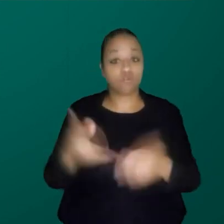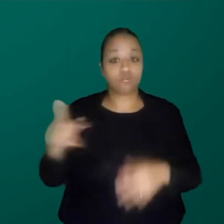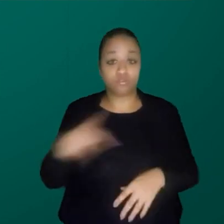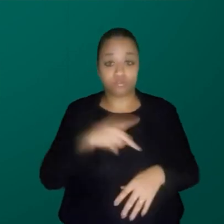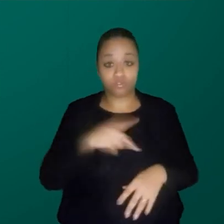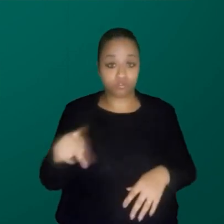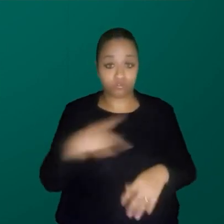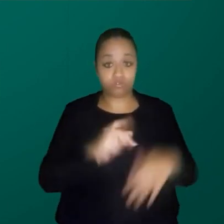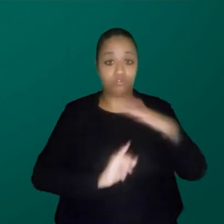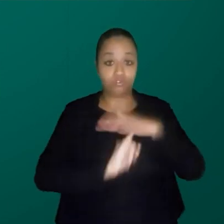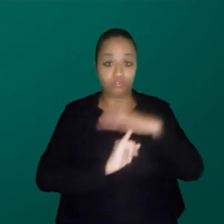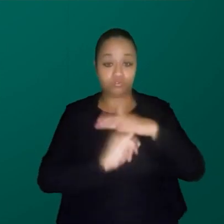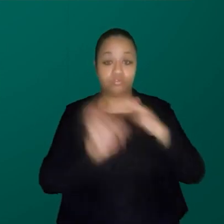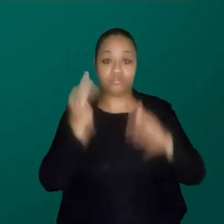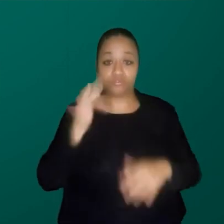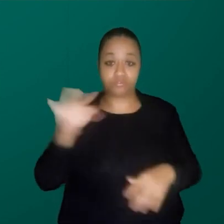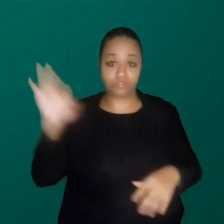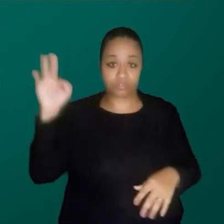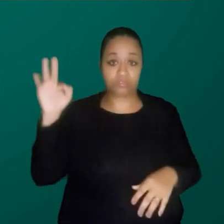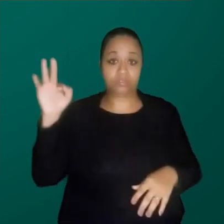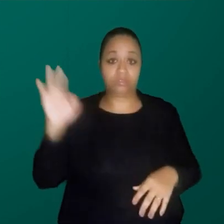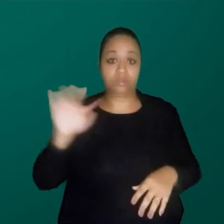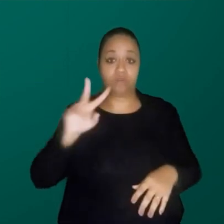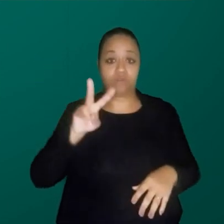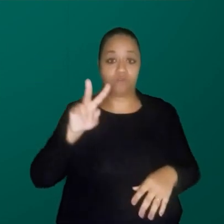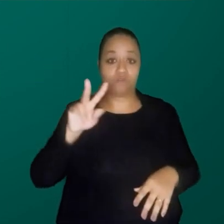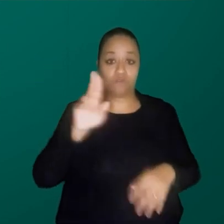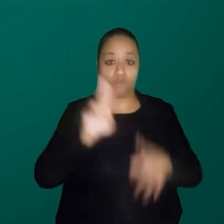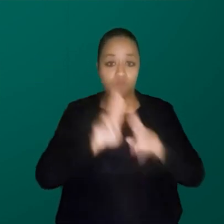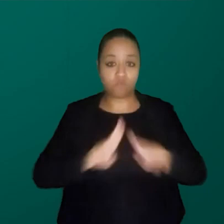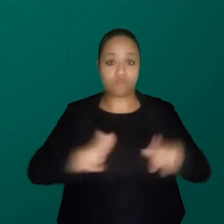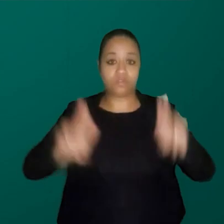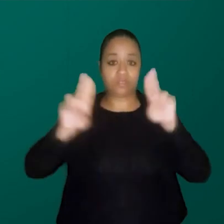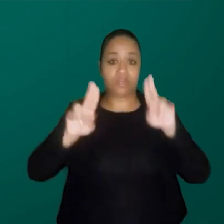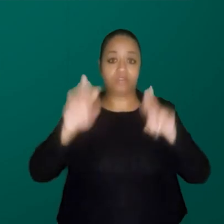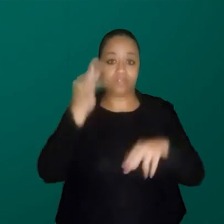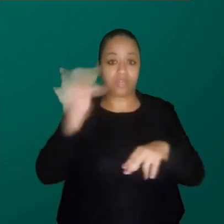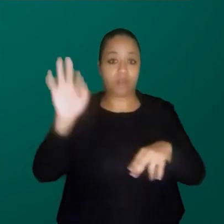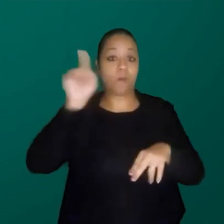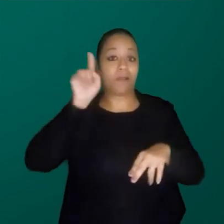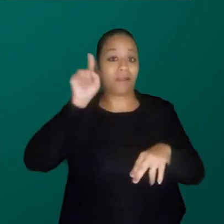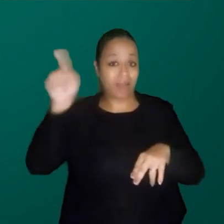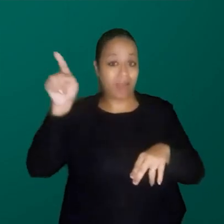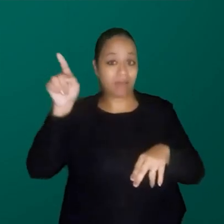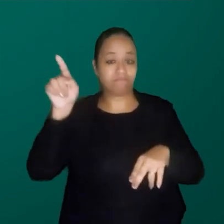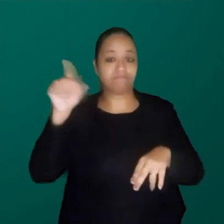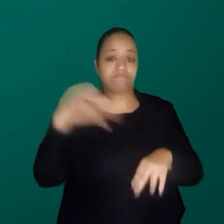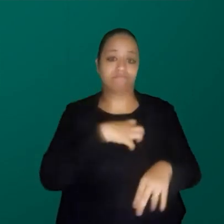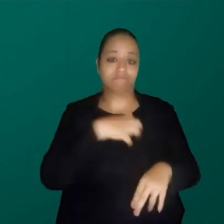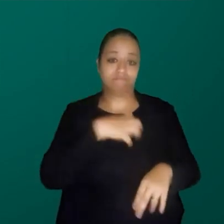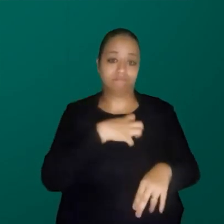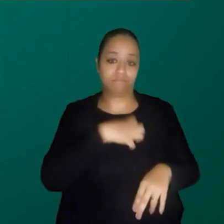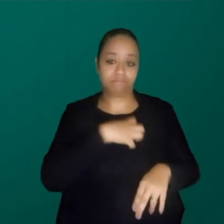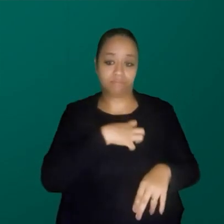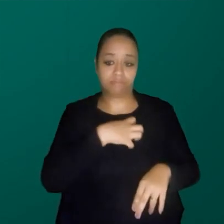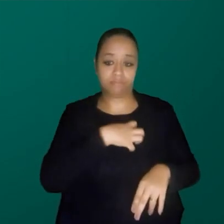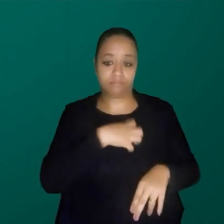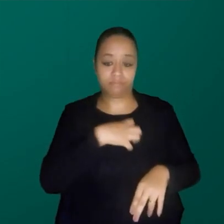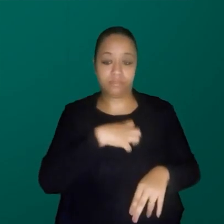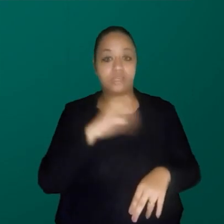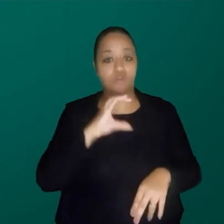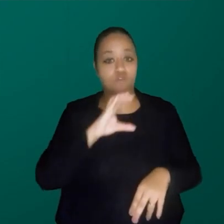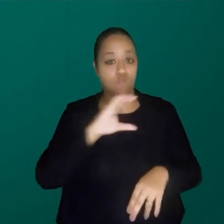Instituto de Física lá na UFBA, que é a Universidade Federal da Bahia, e lá eu estou trabalhando como